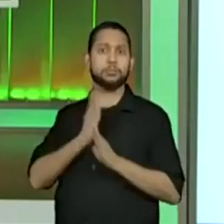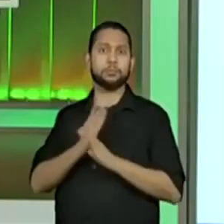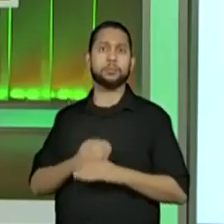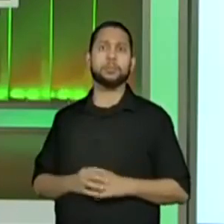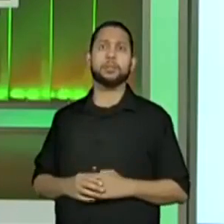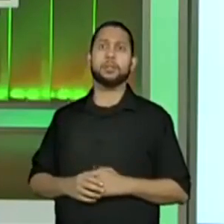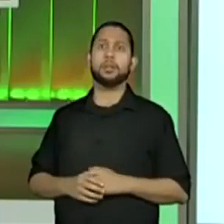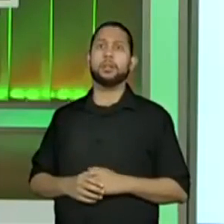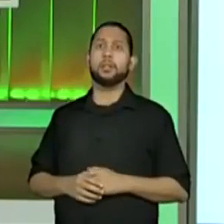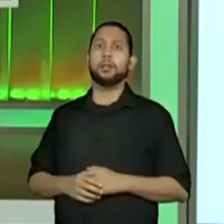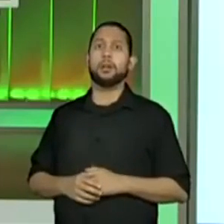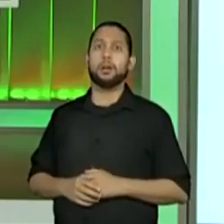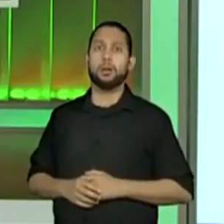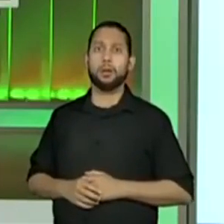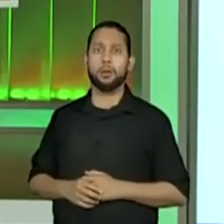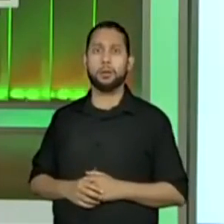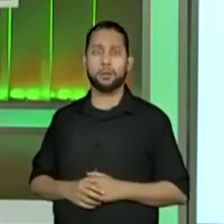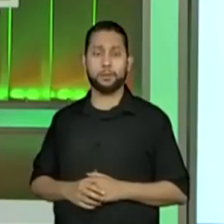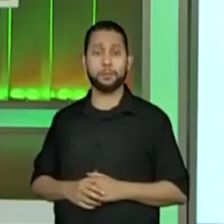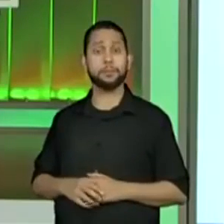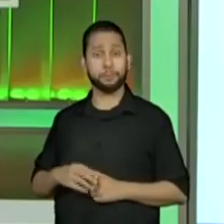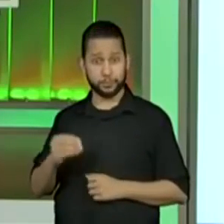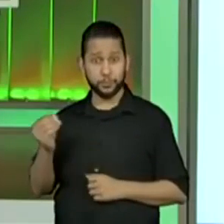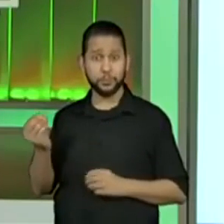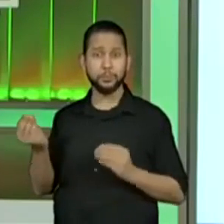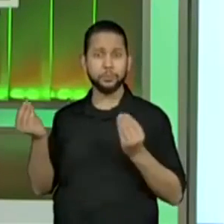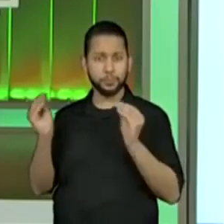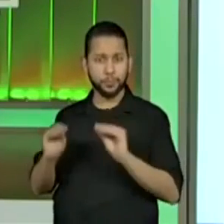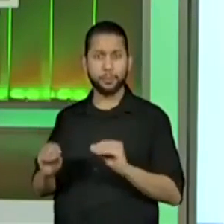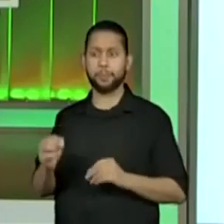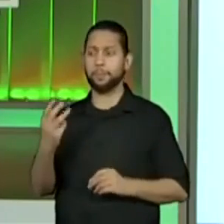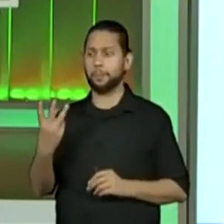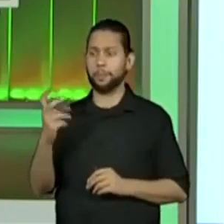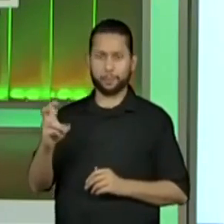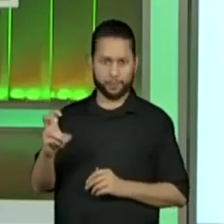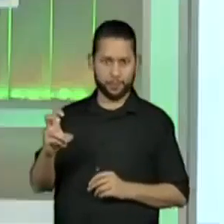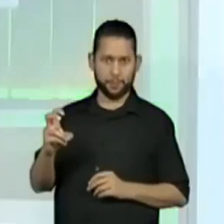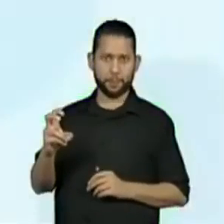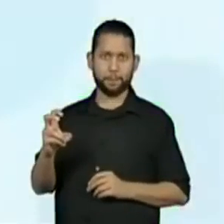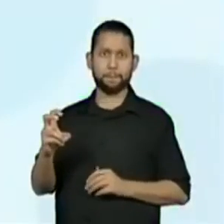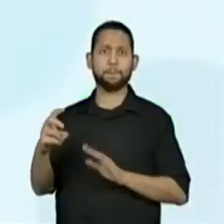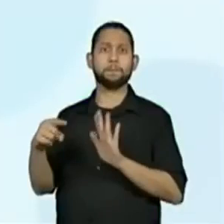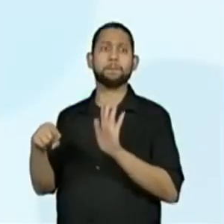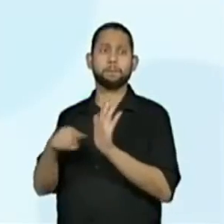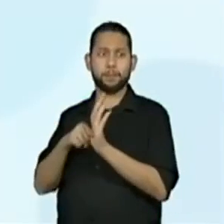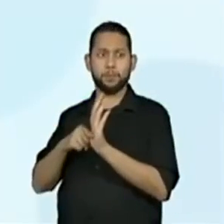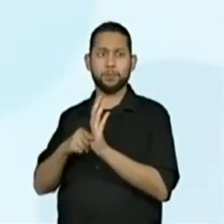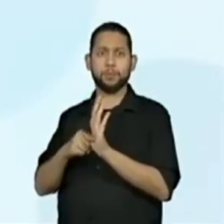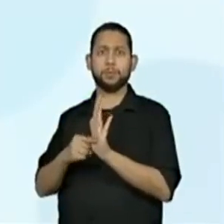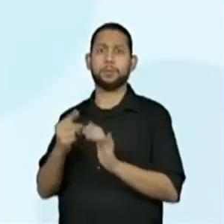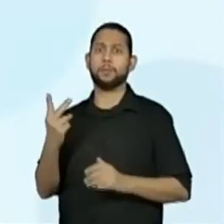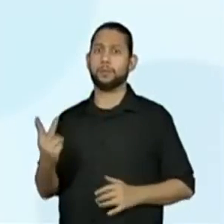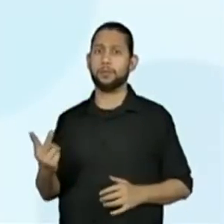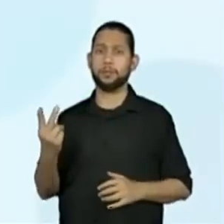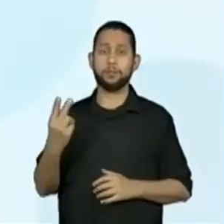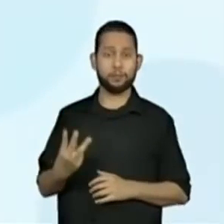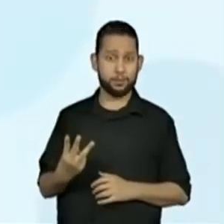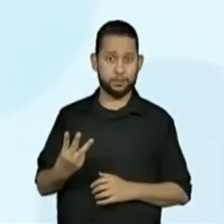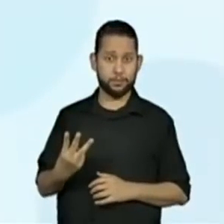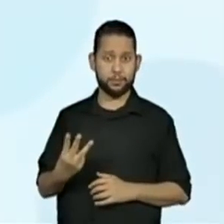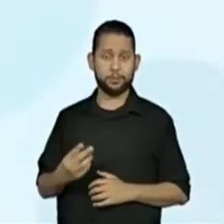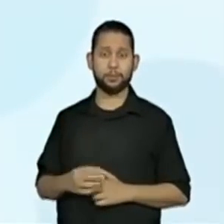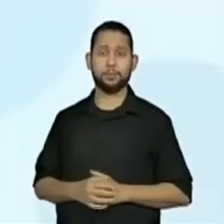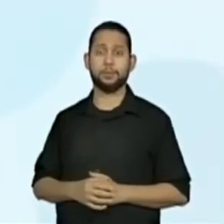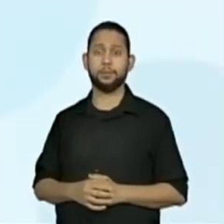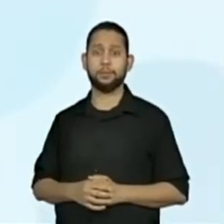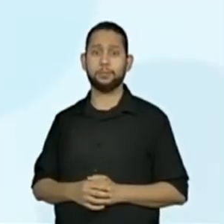é o meu valor aí faltante, meu valor desconhecido, 35 menos 23.